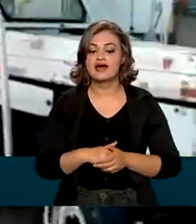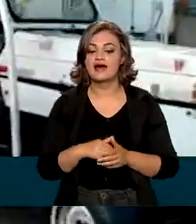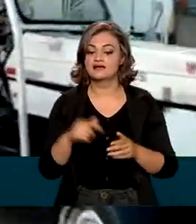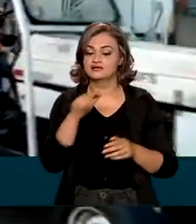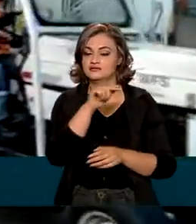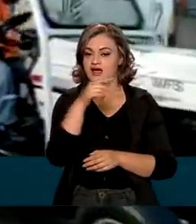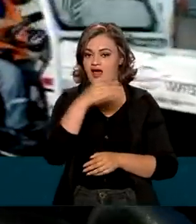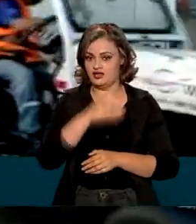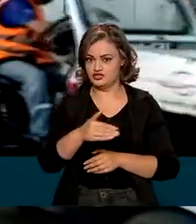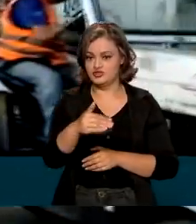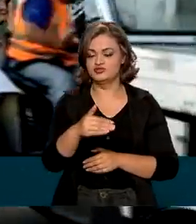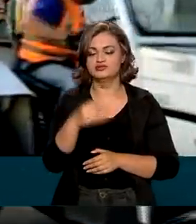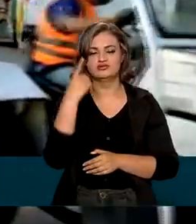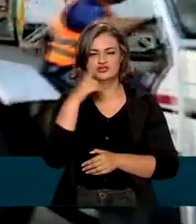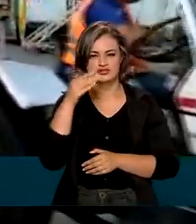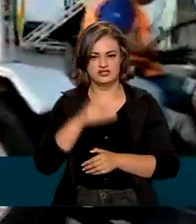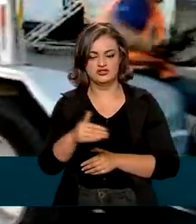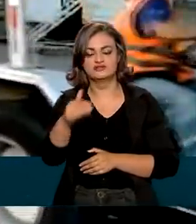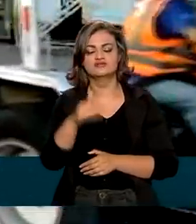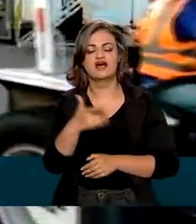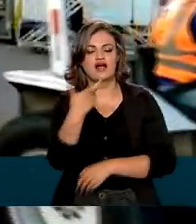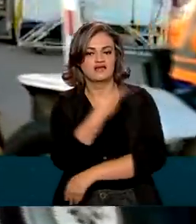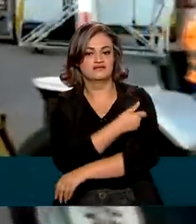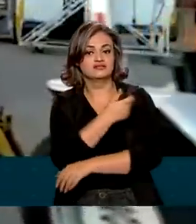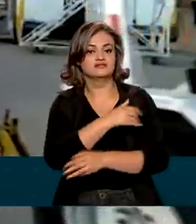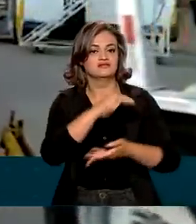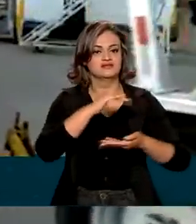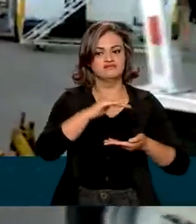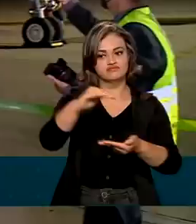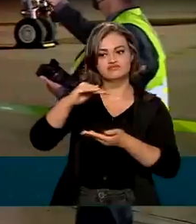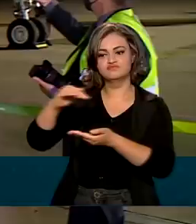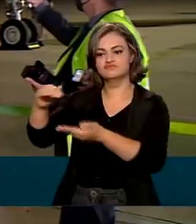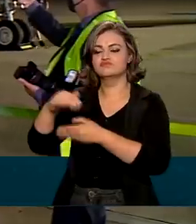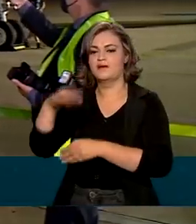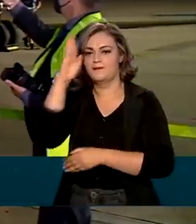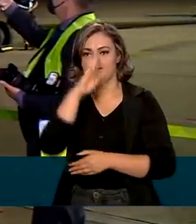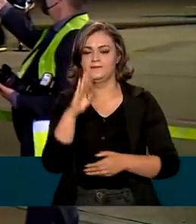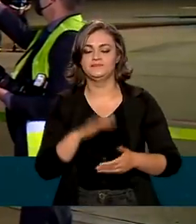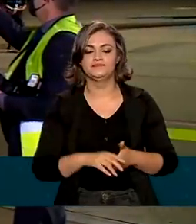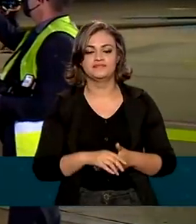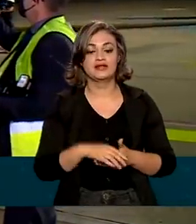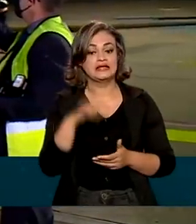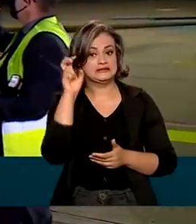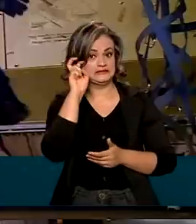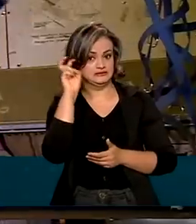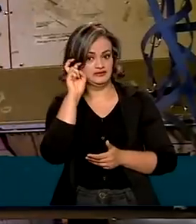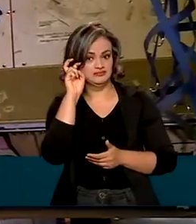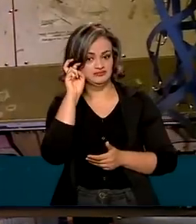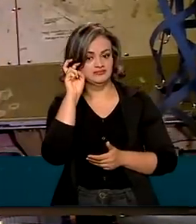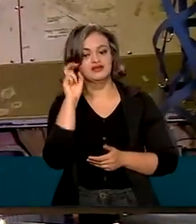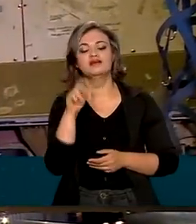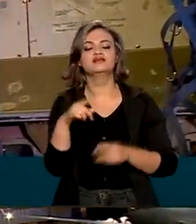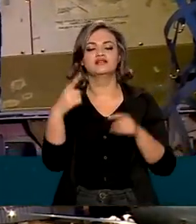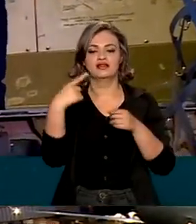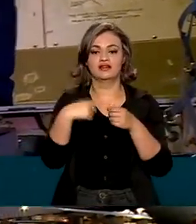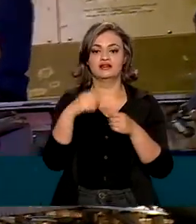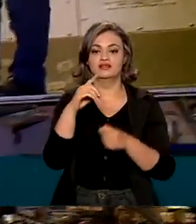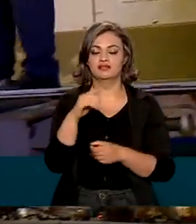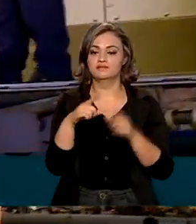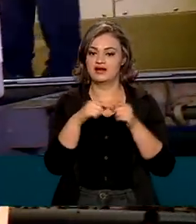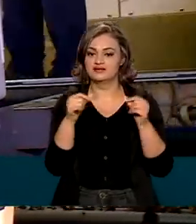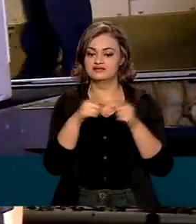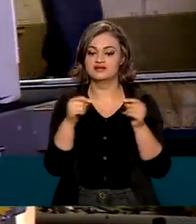próximos dias, as vacinas serão distribuídas para todo o país. E na noite desta quinta-feira, o Distrito Federal